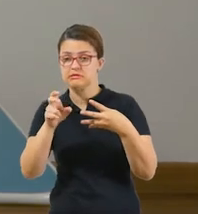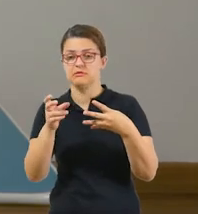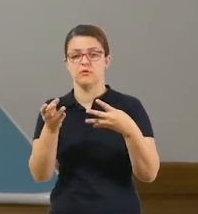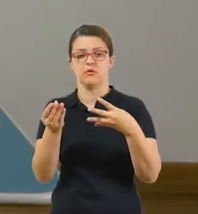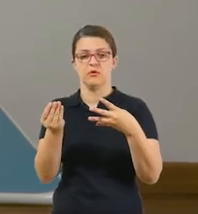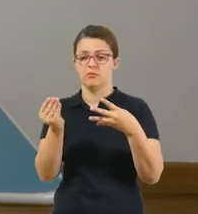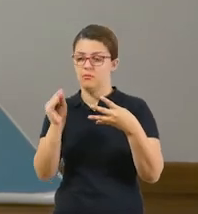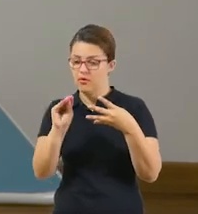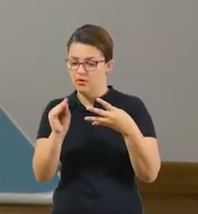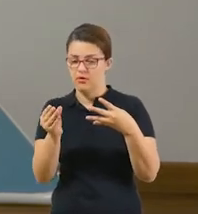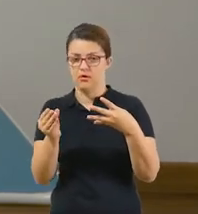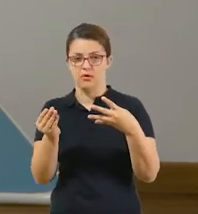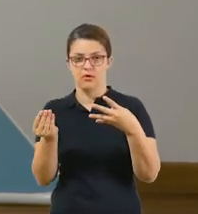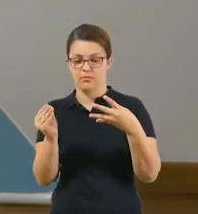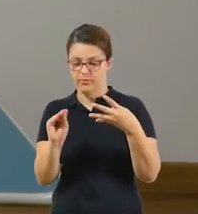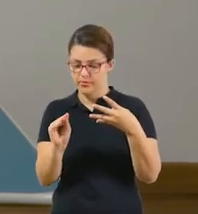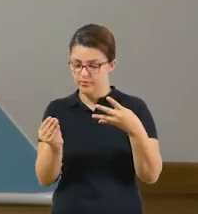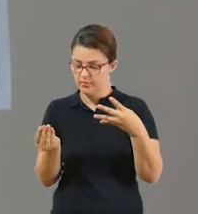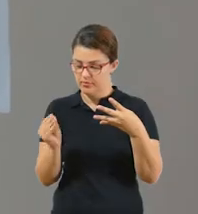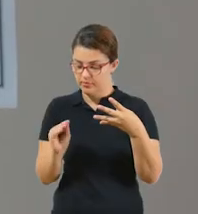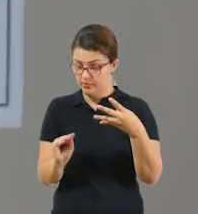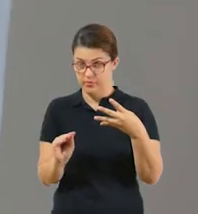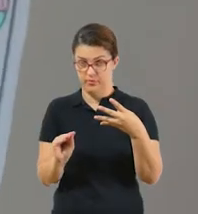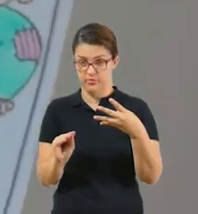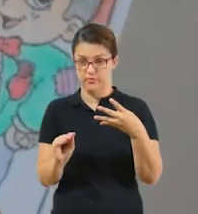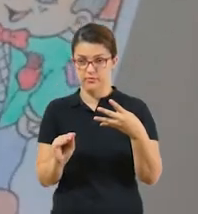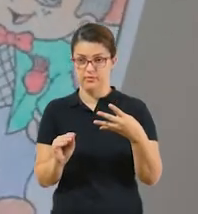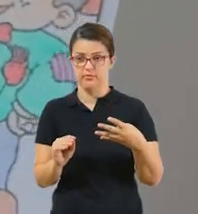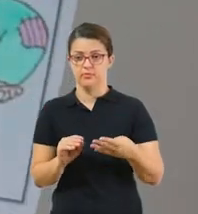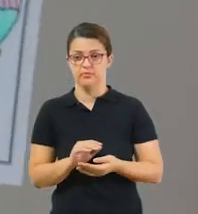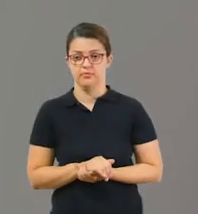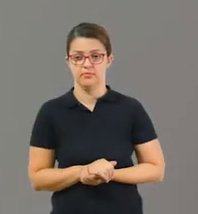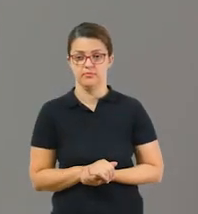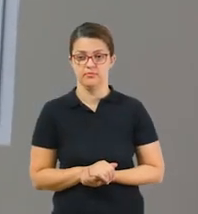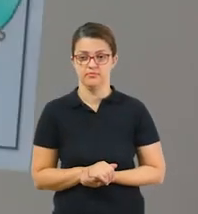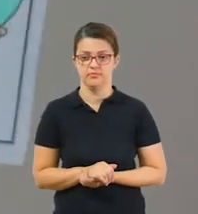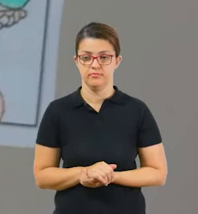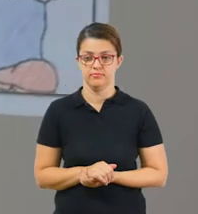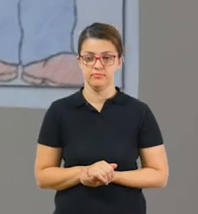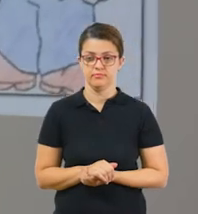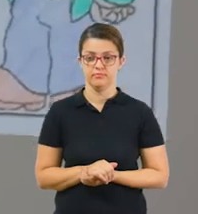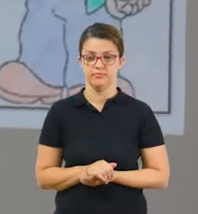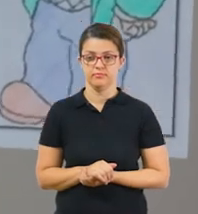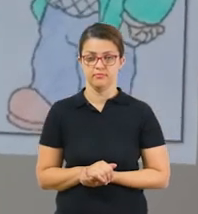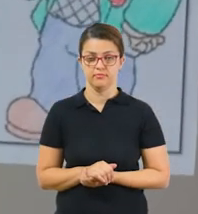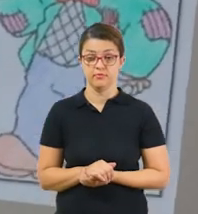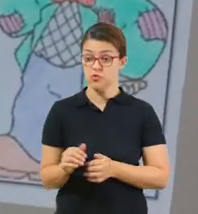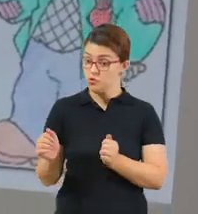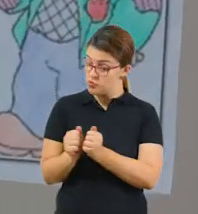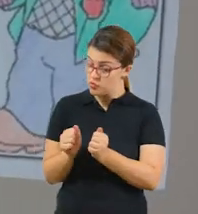a mesma coisa, e aqui.